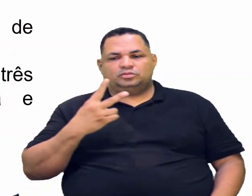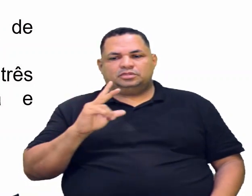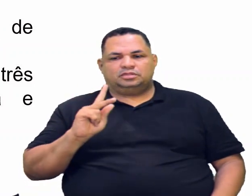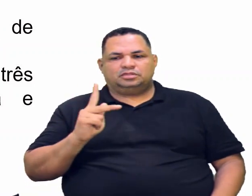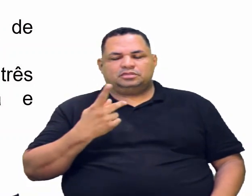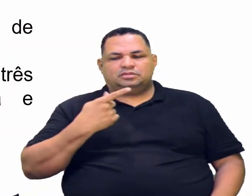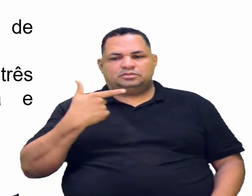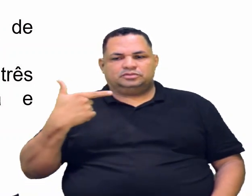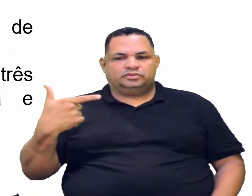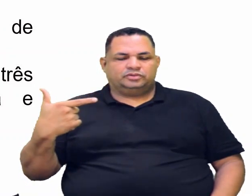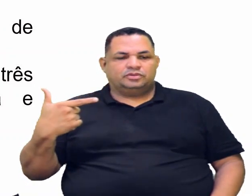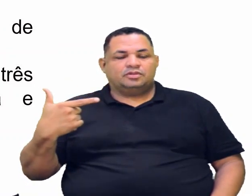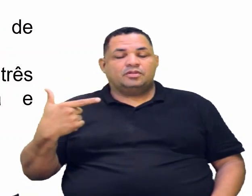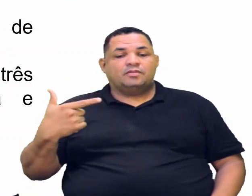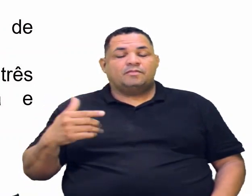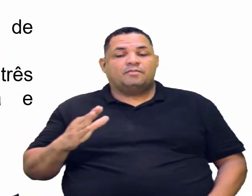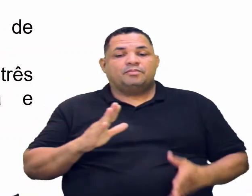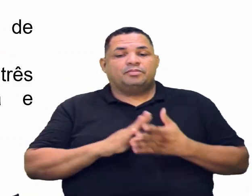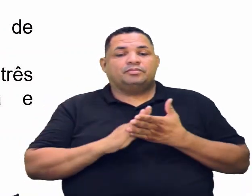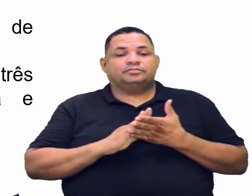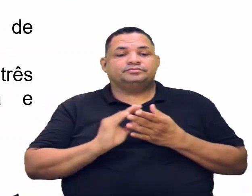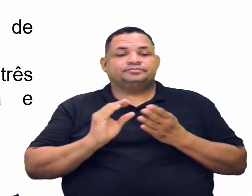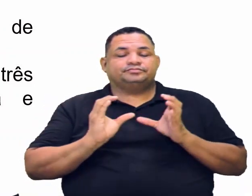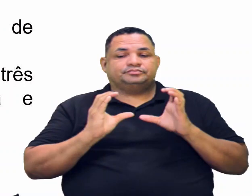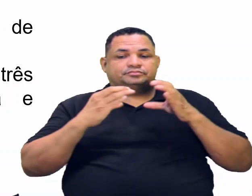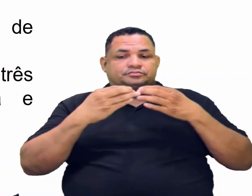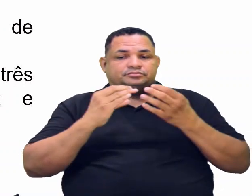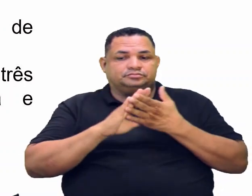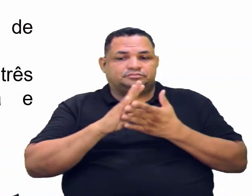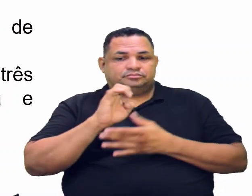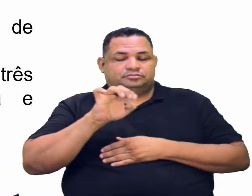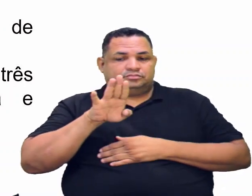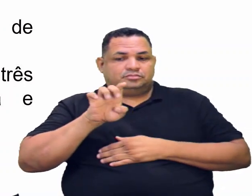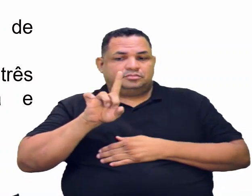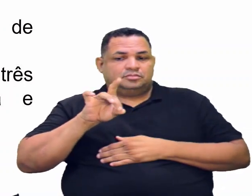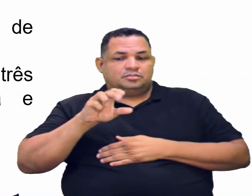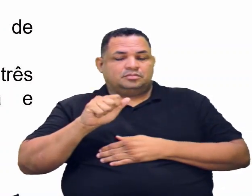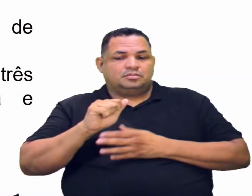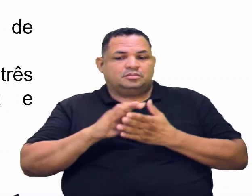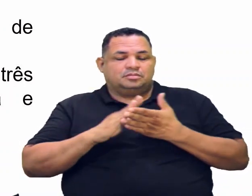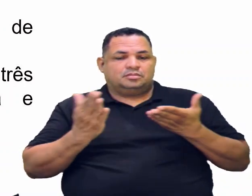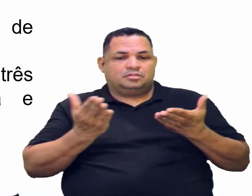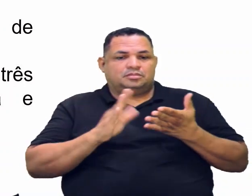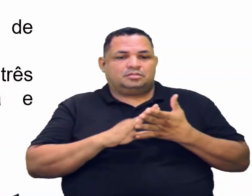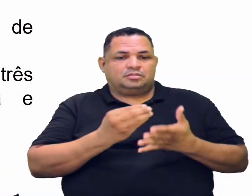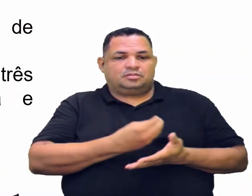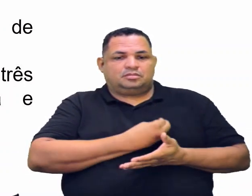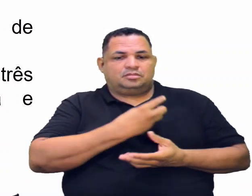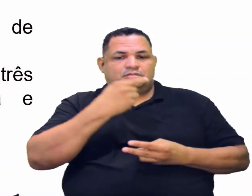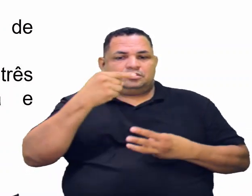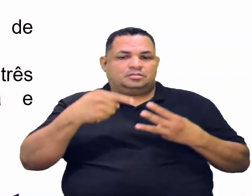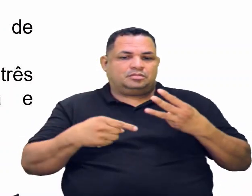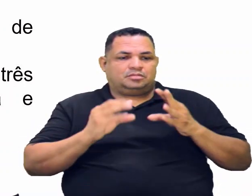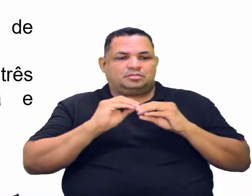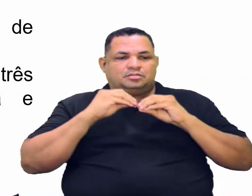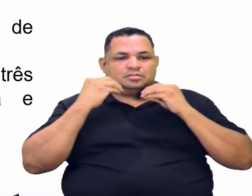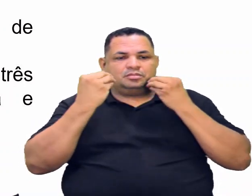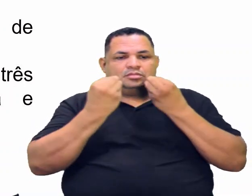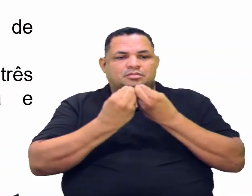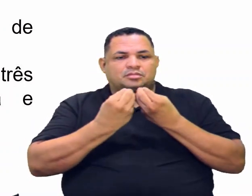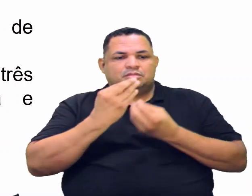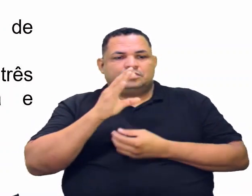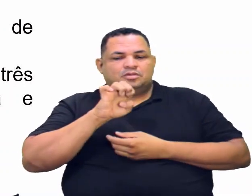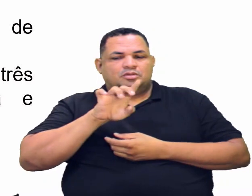carbonila. Ele está falando que o grupo orgânico carbonila está presente nas três substâncias